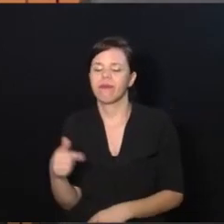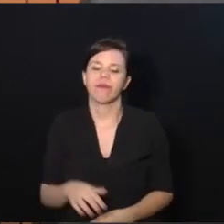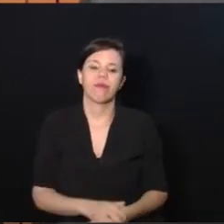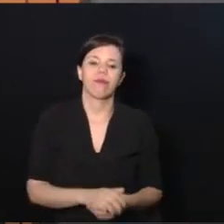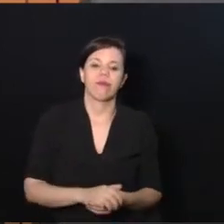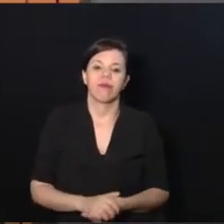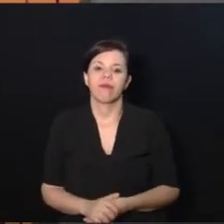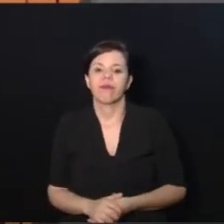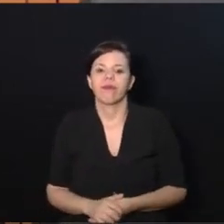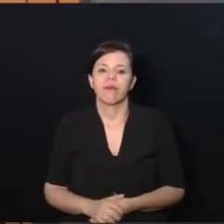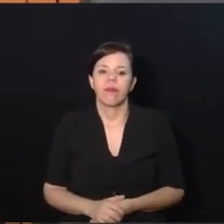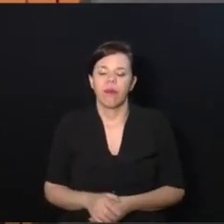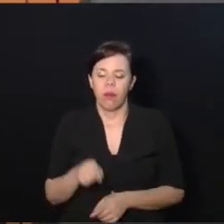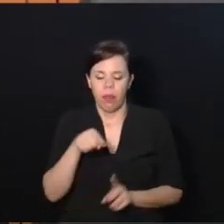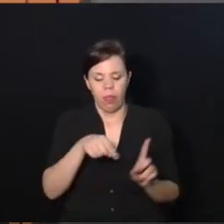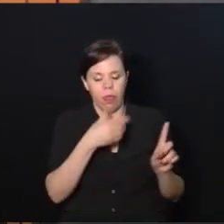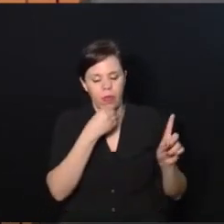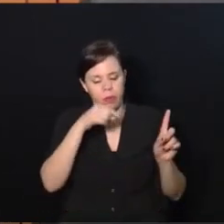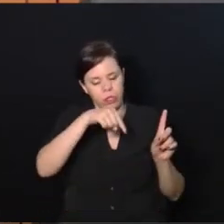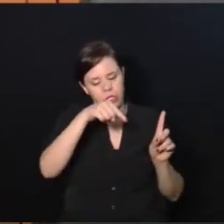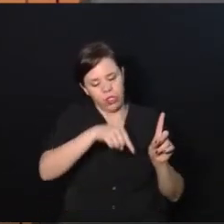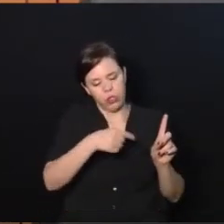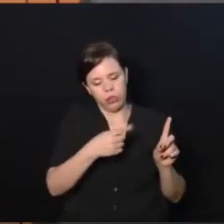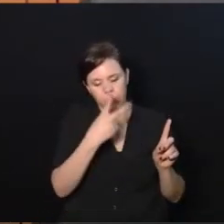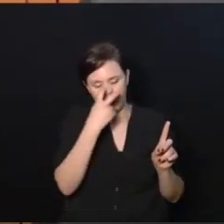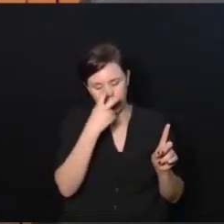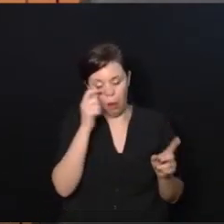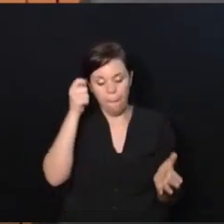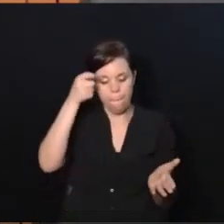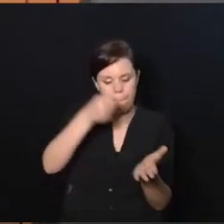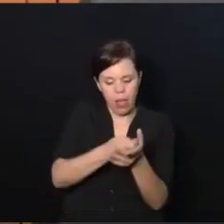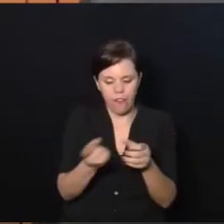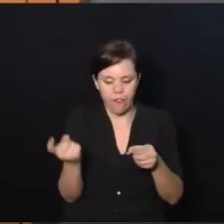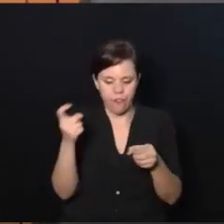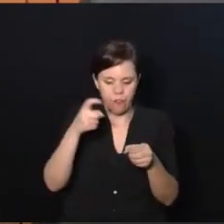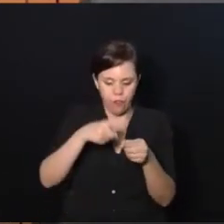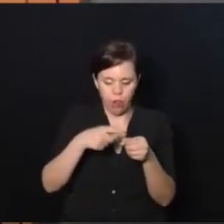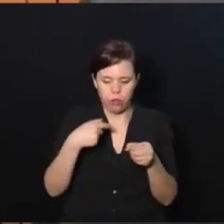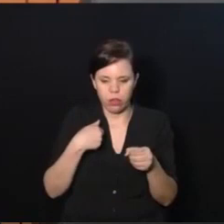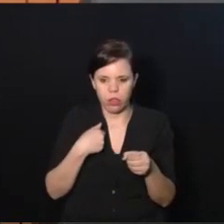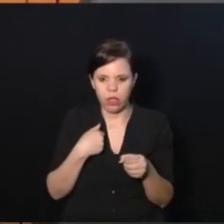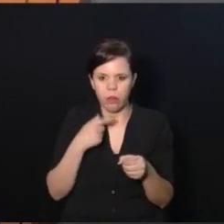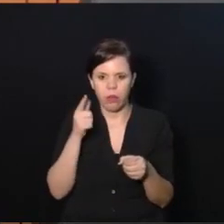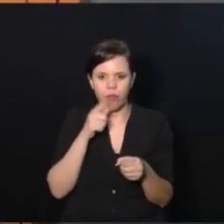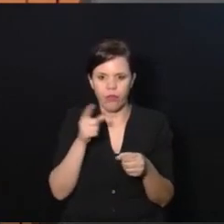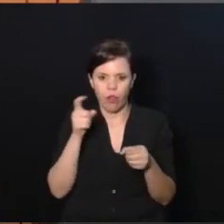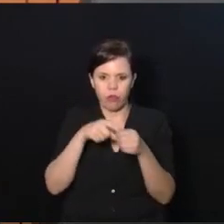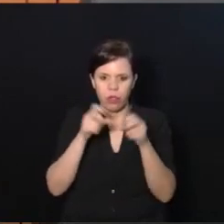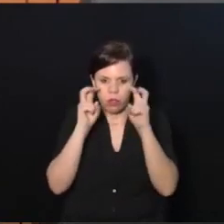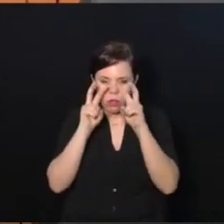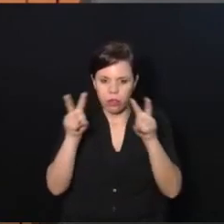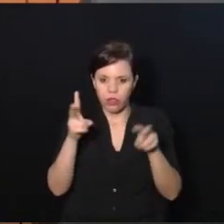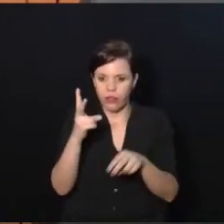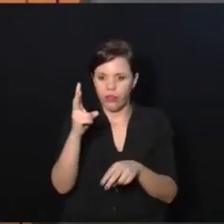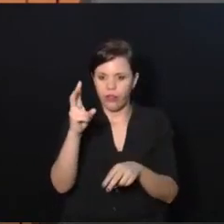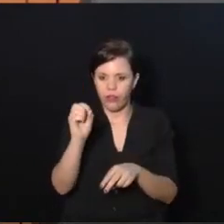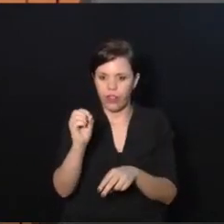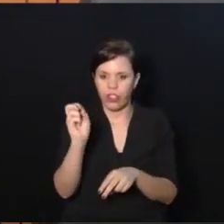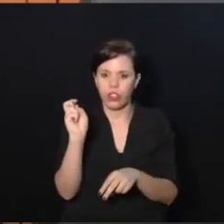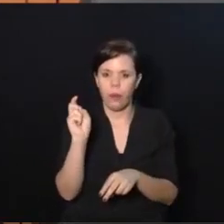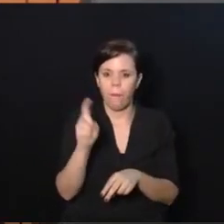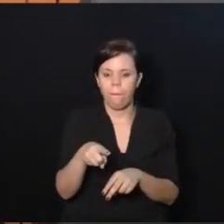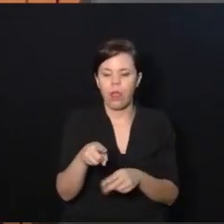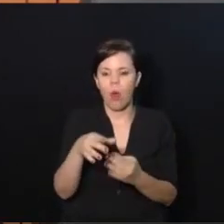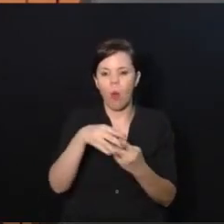e aí aquele menininho cego que a Xuxa pagou o tratamento para voltar a enxergar, fui eu. Aí ela entregou 20 mil dólares na mão da minha